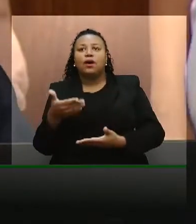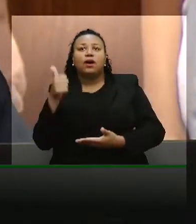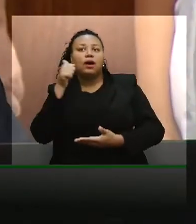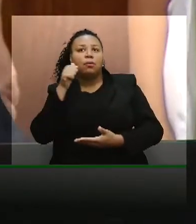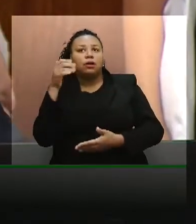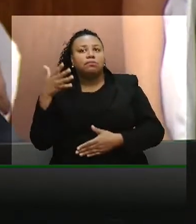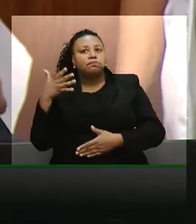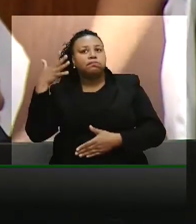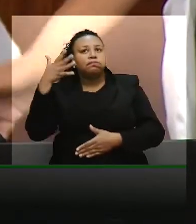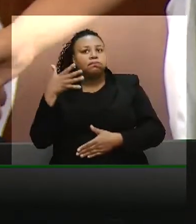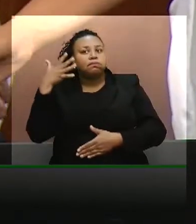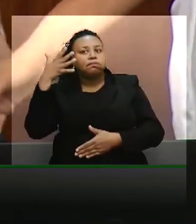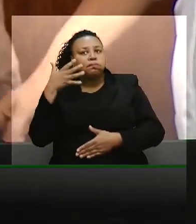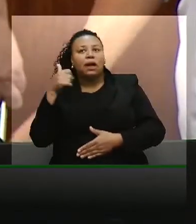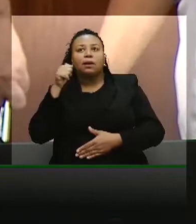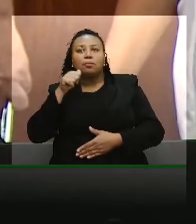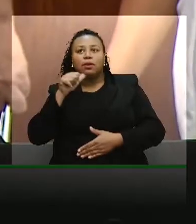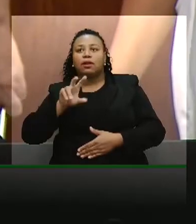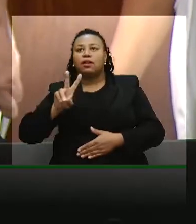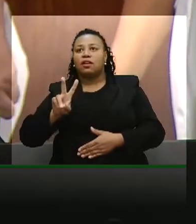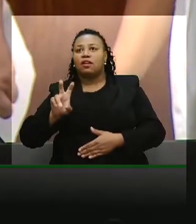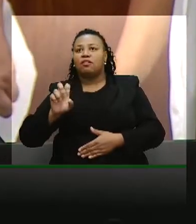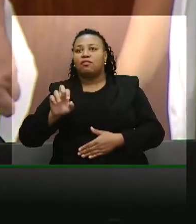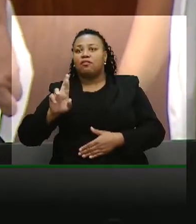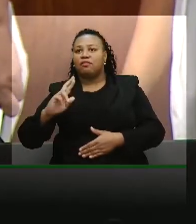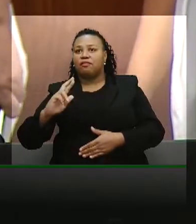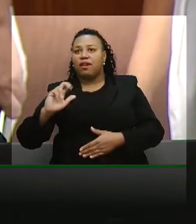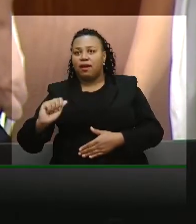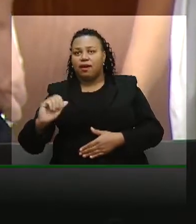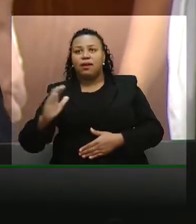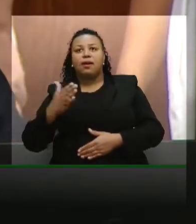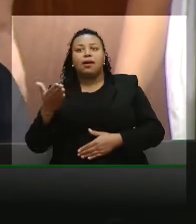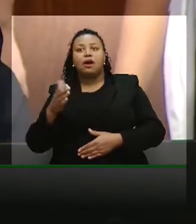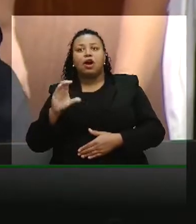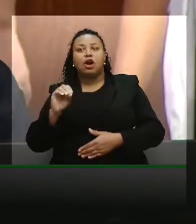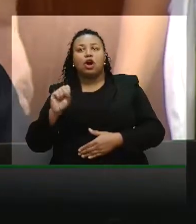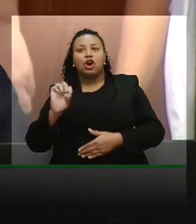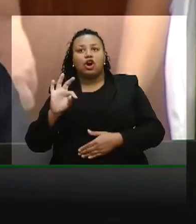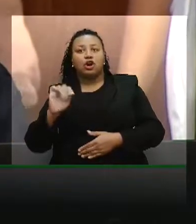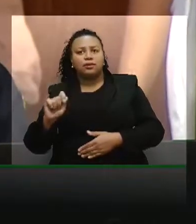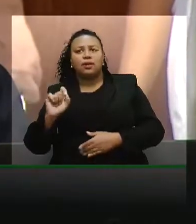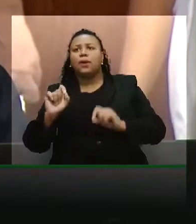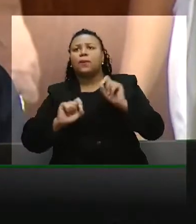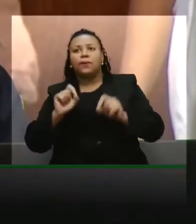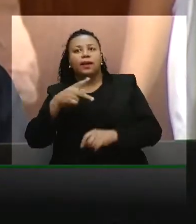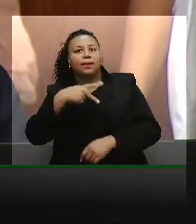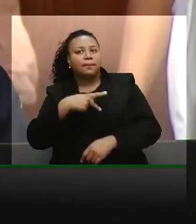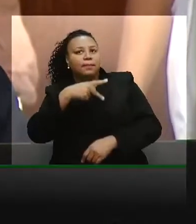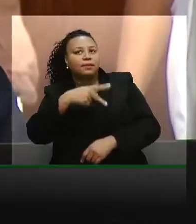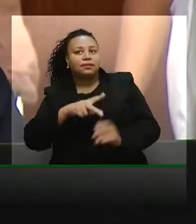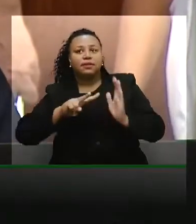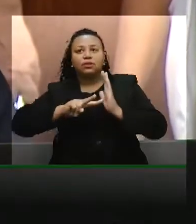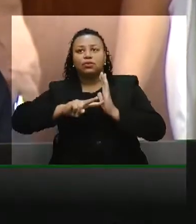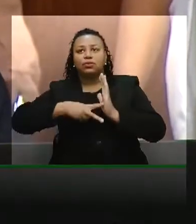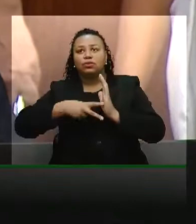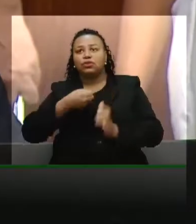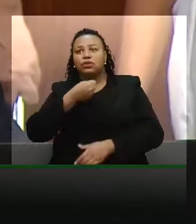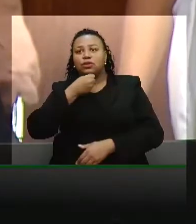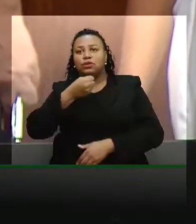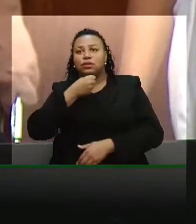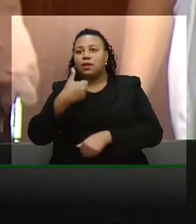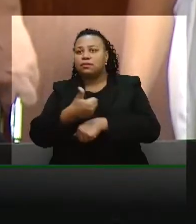oradora, senhora Vera da ICI Barcelos Costa, presidente do Sindicato dos Jornalistas